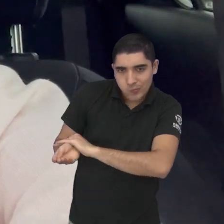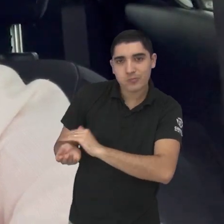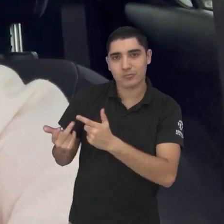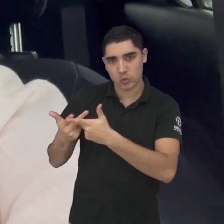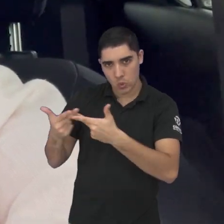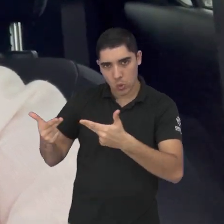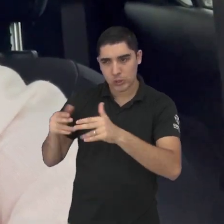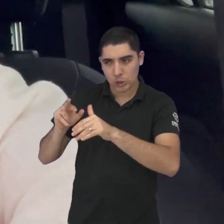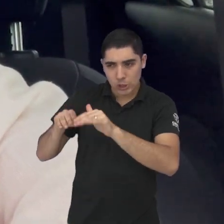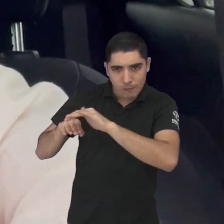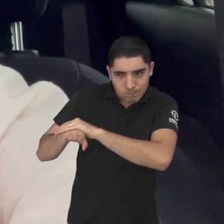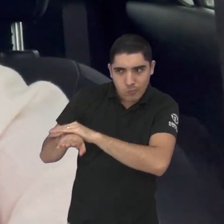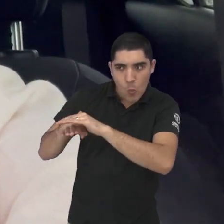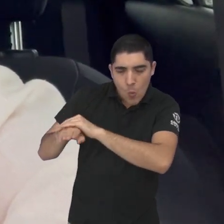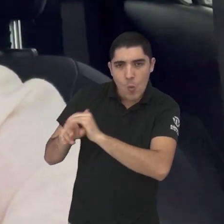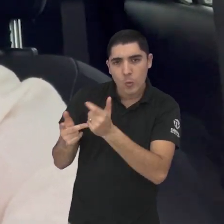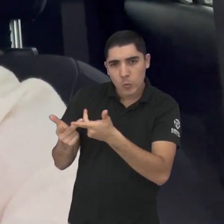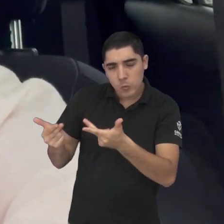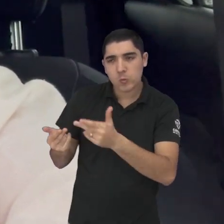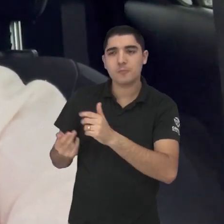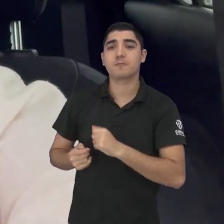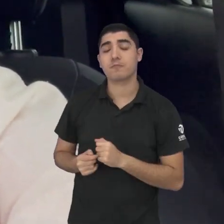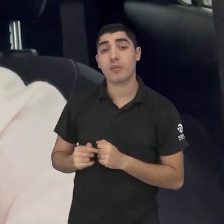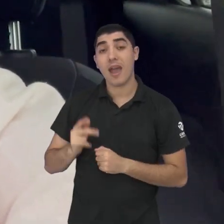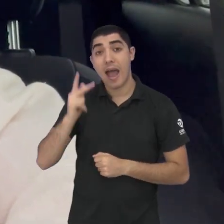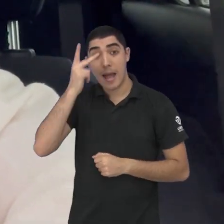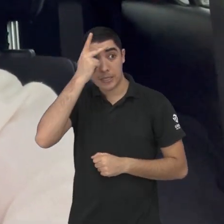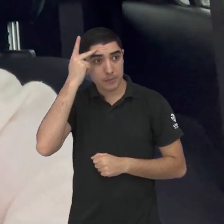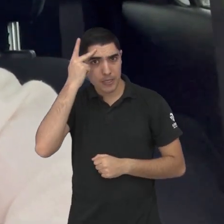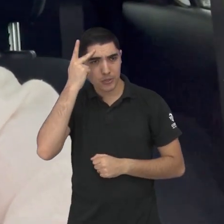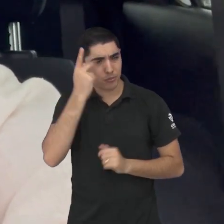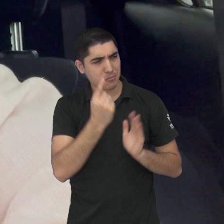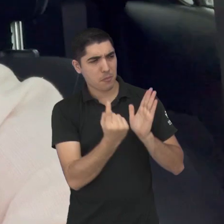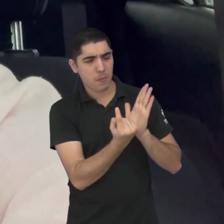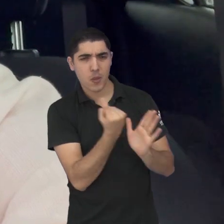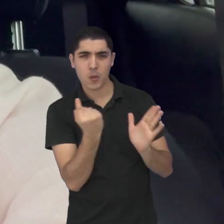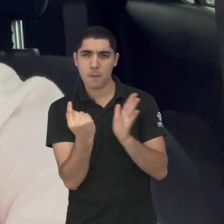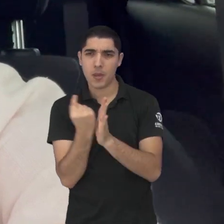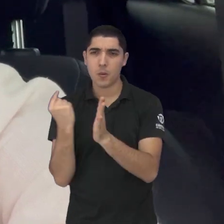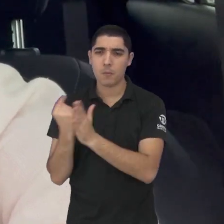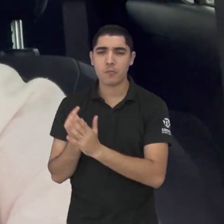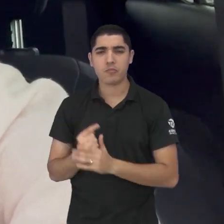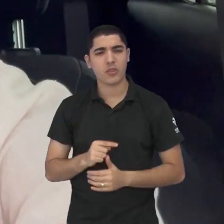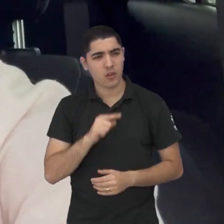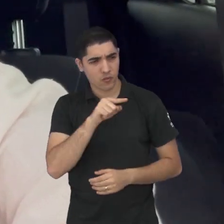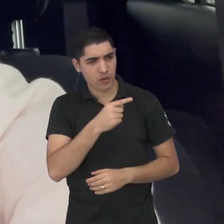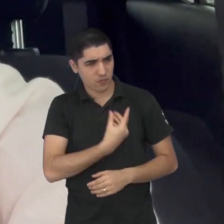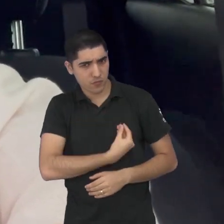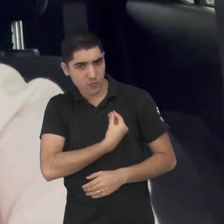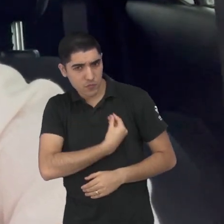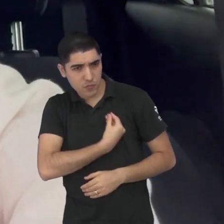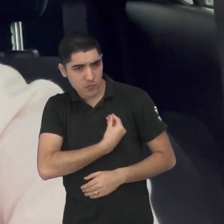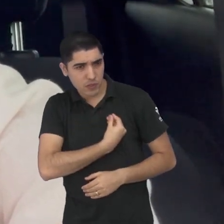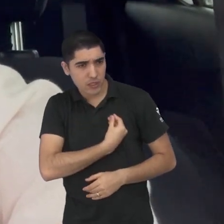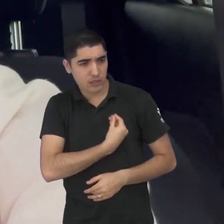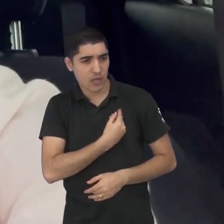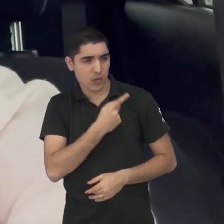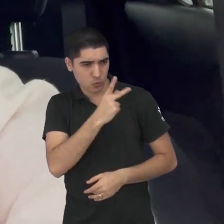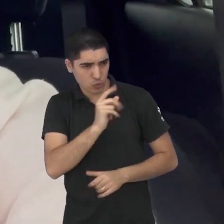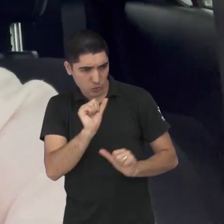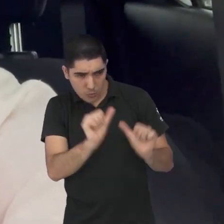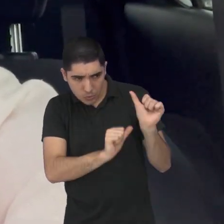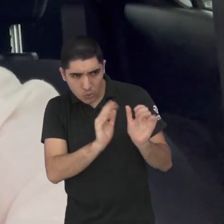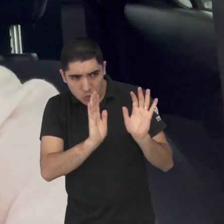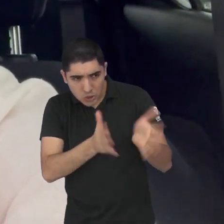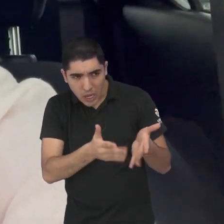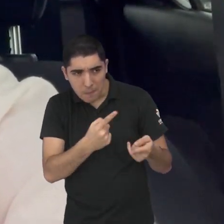eu acho que as vezes as pessoas me perguntam se a vida muda após o nascimento